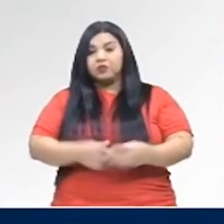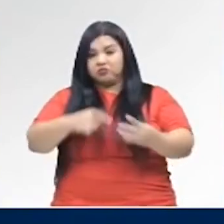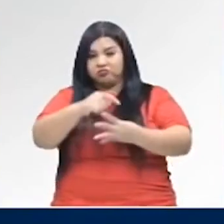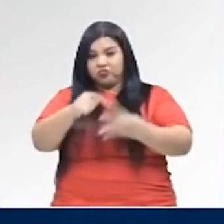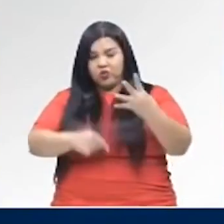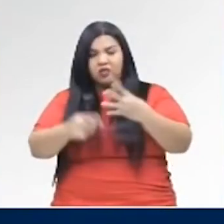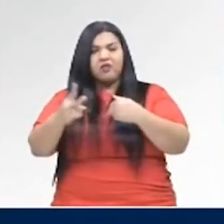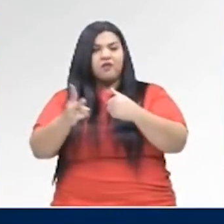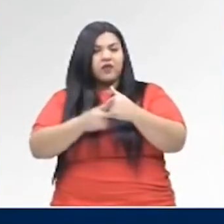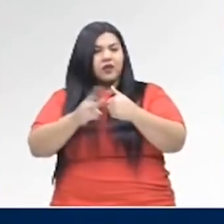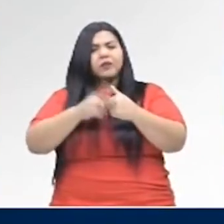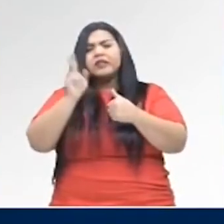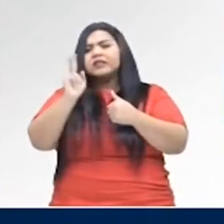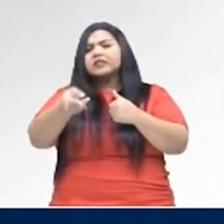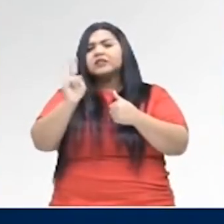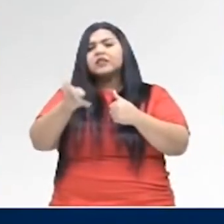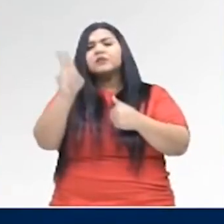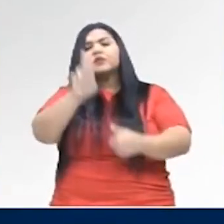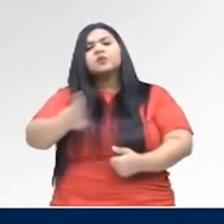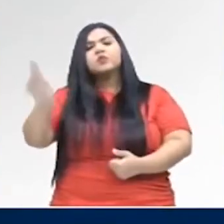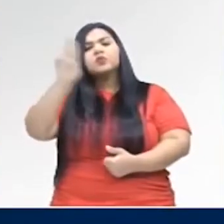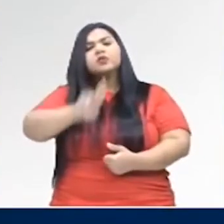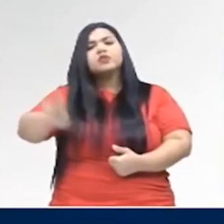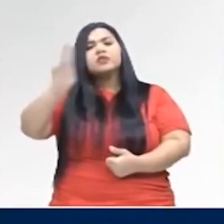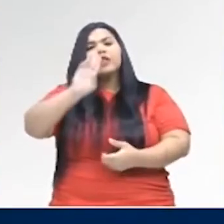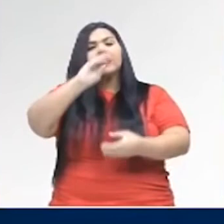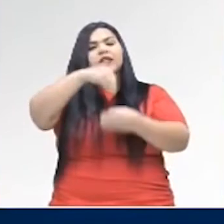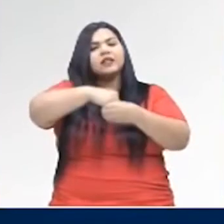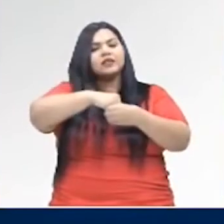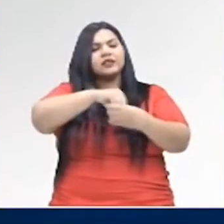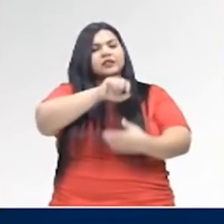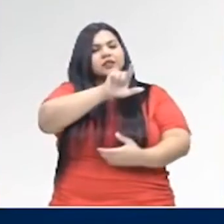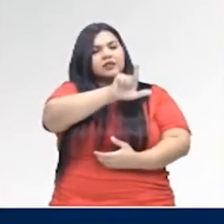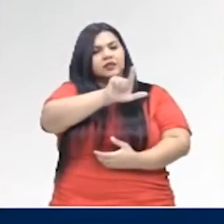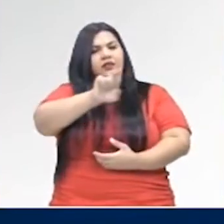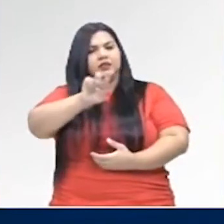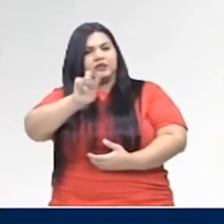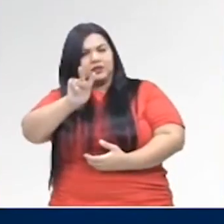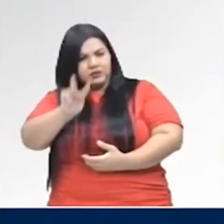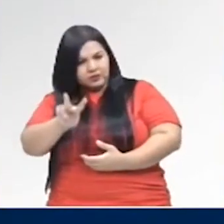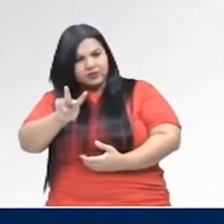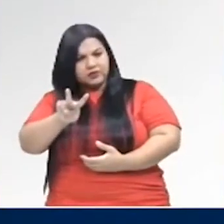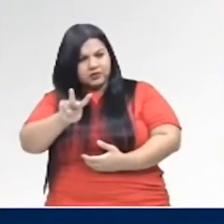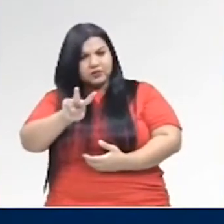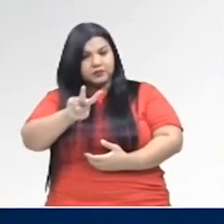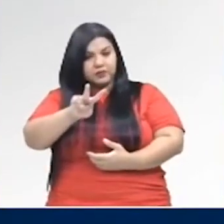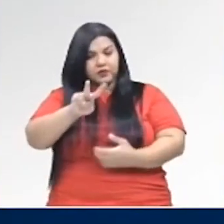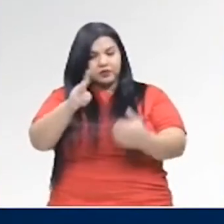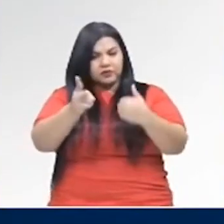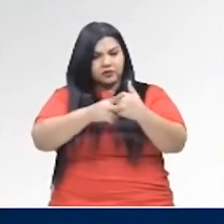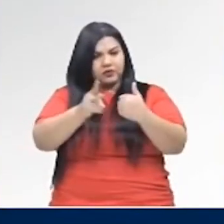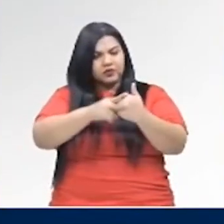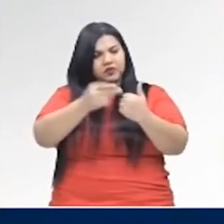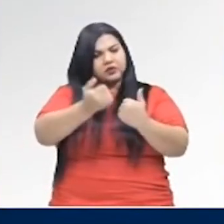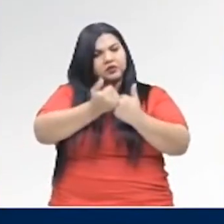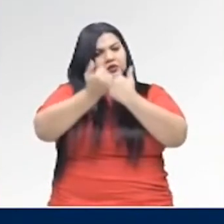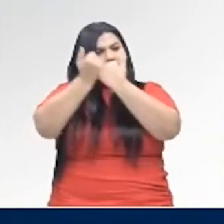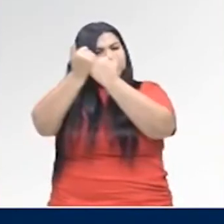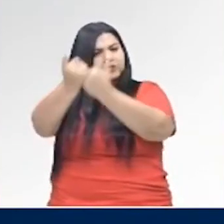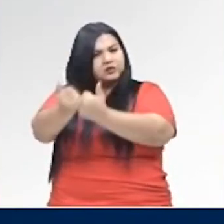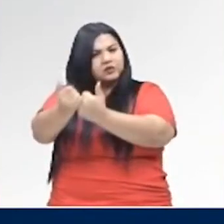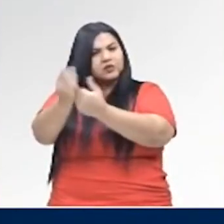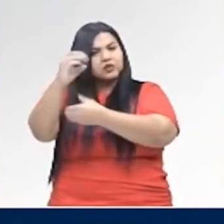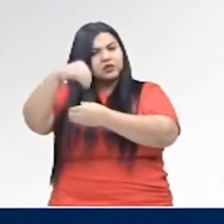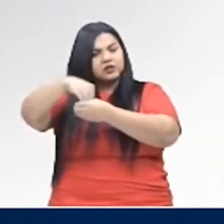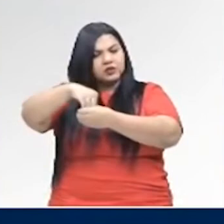normalmente, eles são utilizados como verbos auxiliares, verbos auxiliares, nas